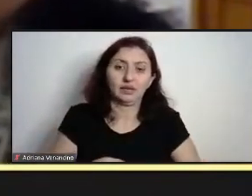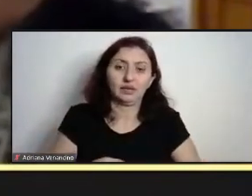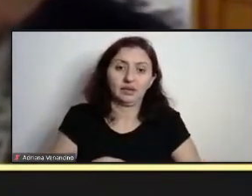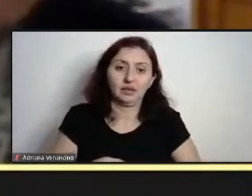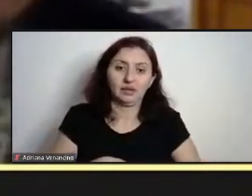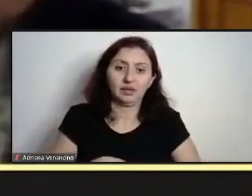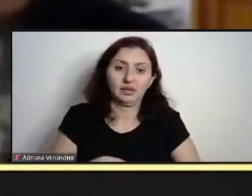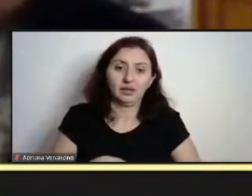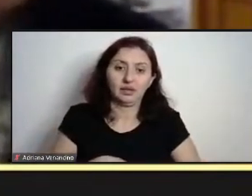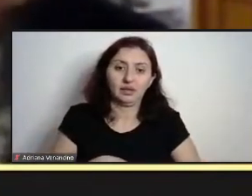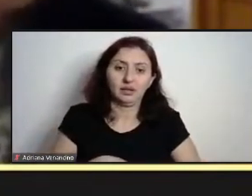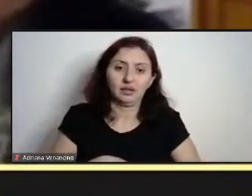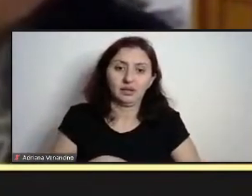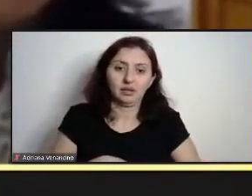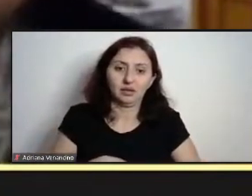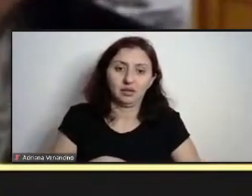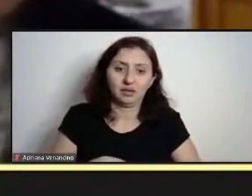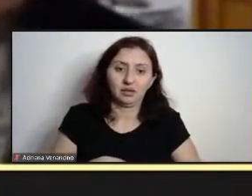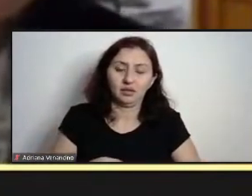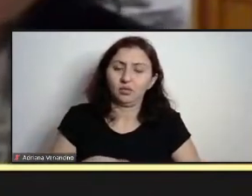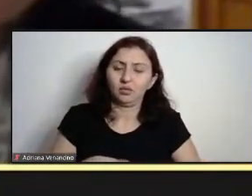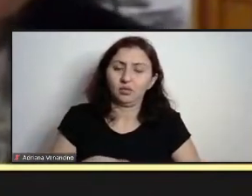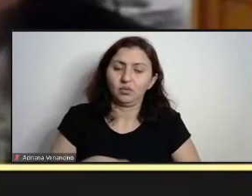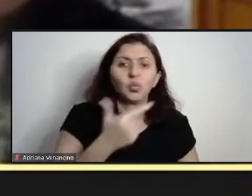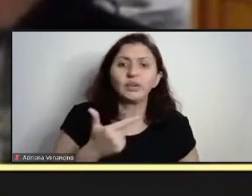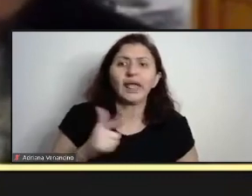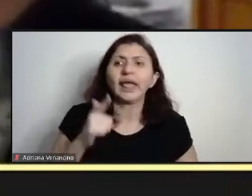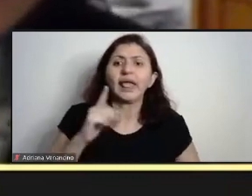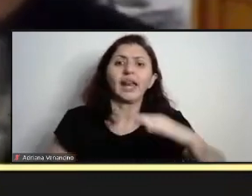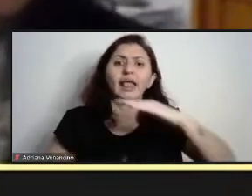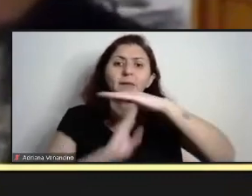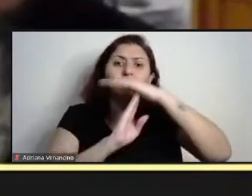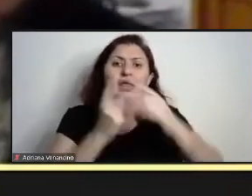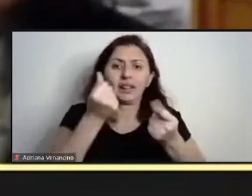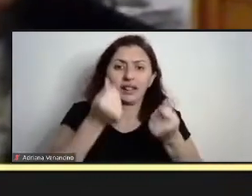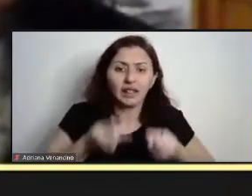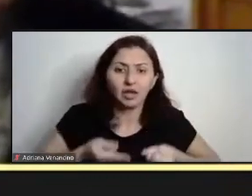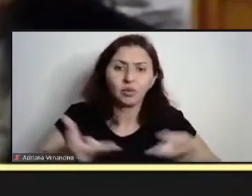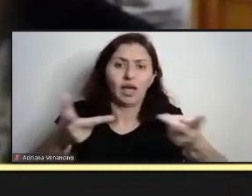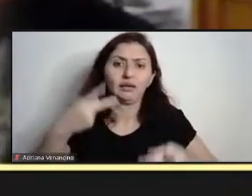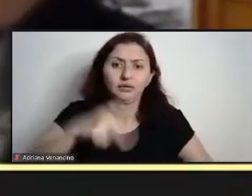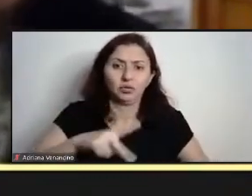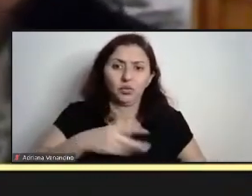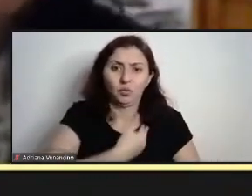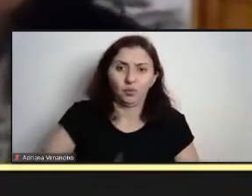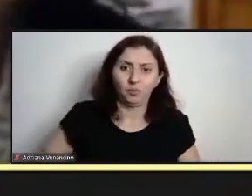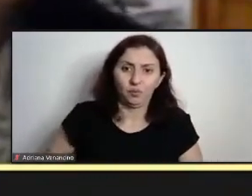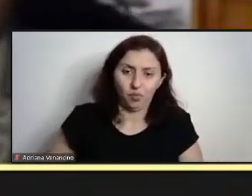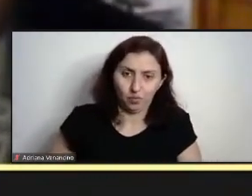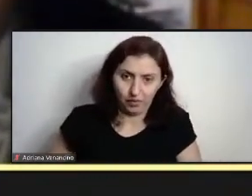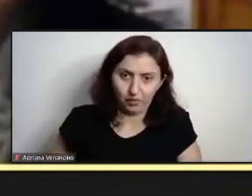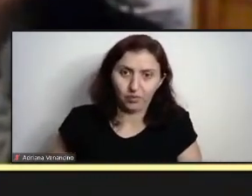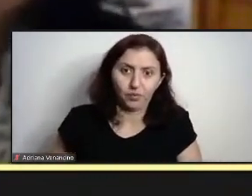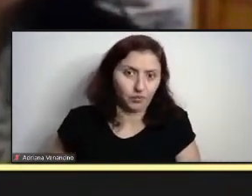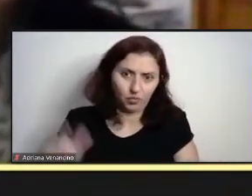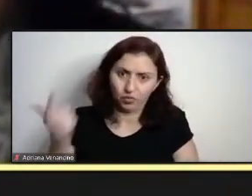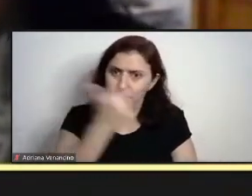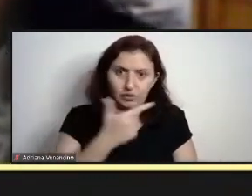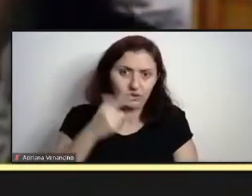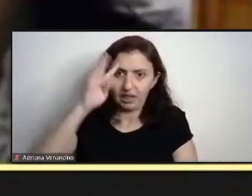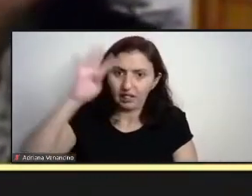não ter, não existe limite para gasto público, não existe limite para gasto público, não existe, na teoria